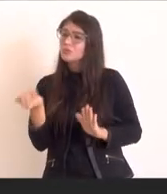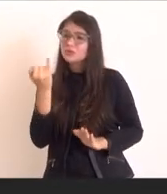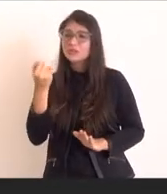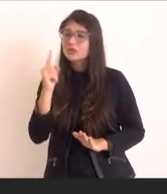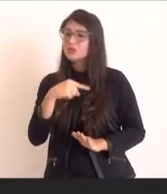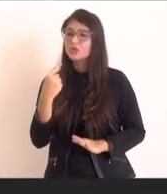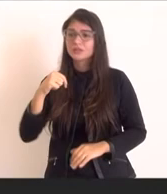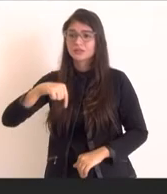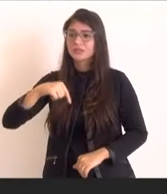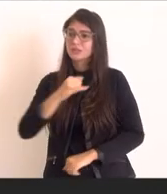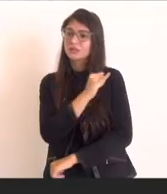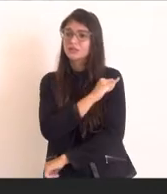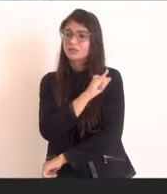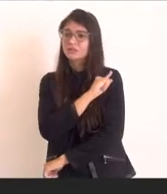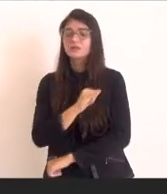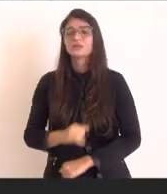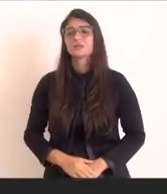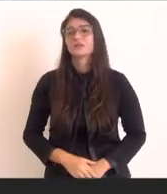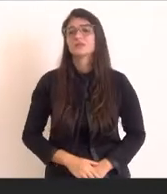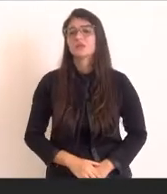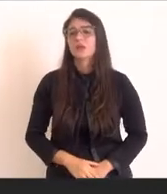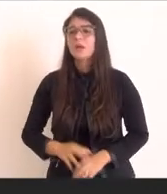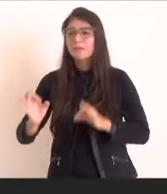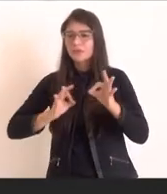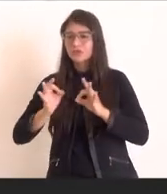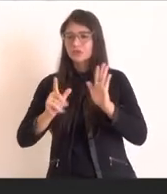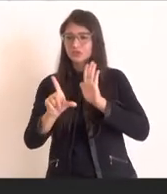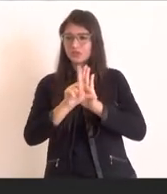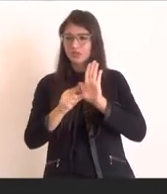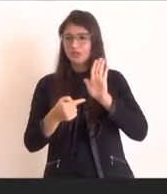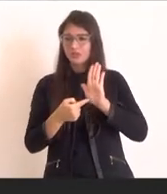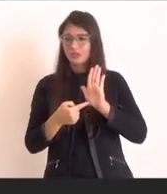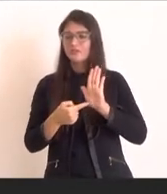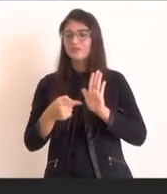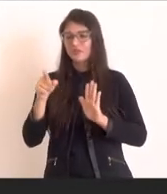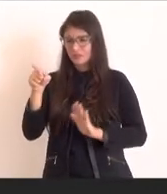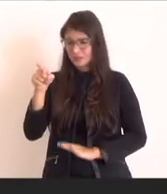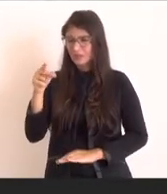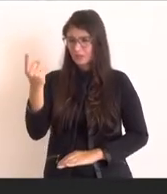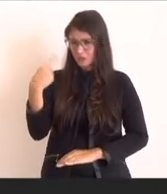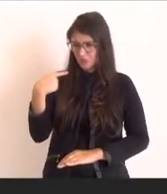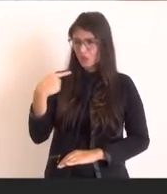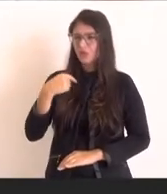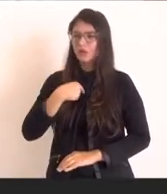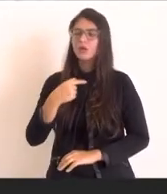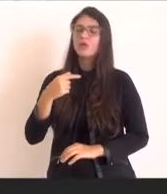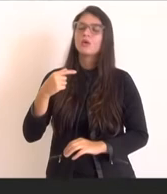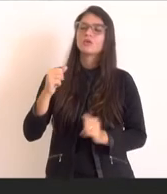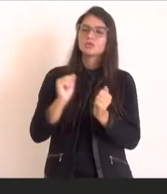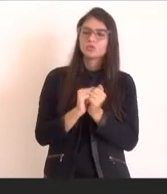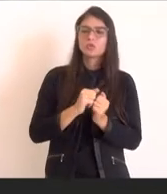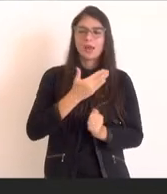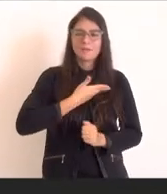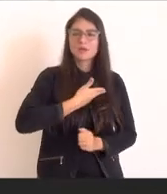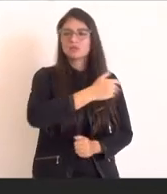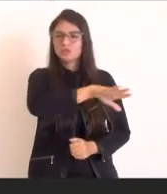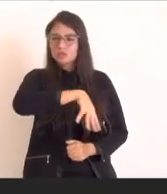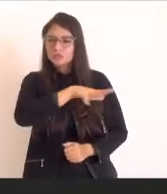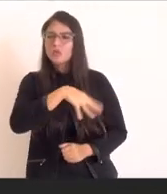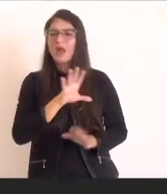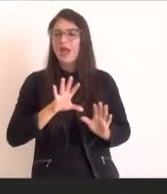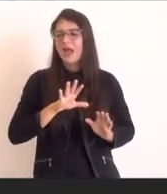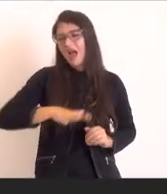projeto de lei que o senhor nos encomendou que eu e outros companheiros aí fizemos com camaradas da área de inovação,